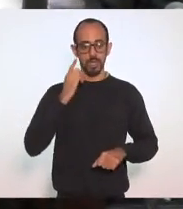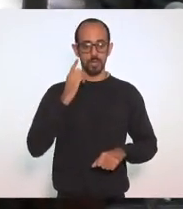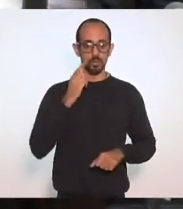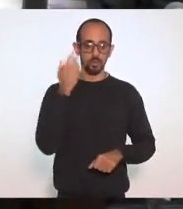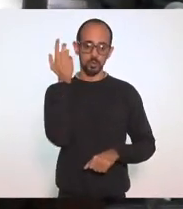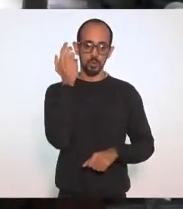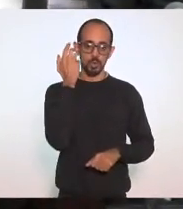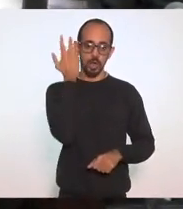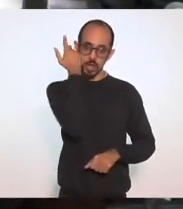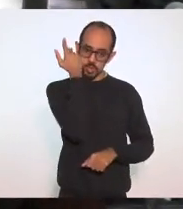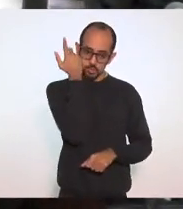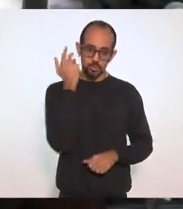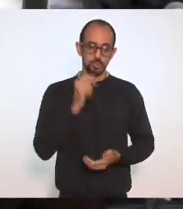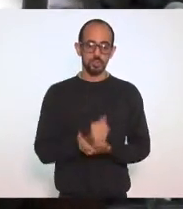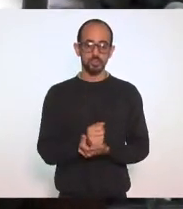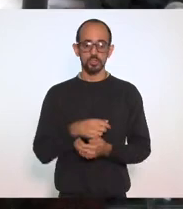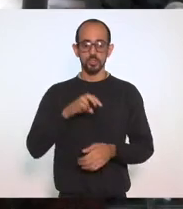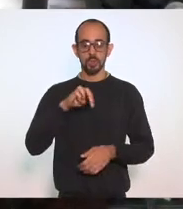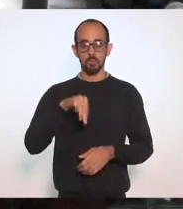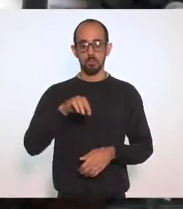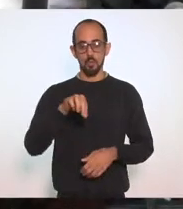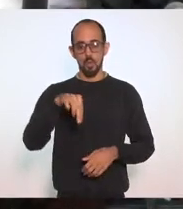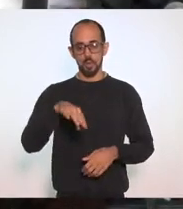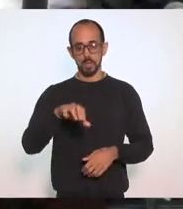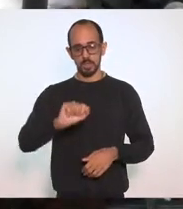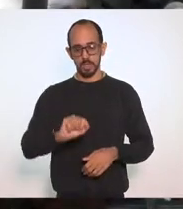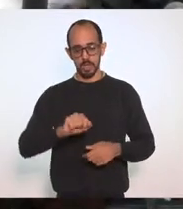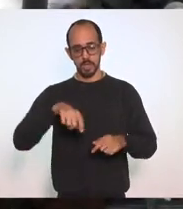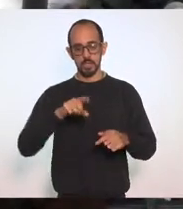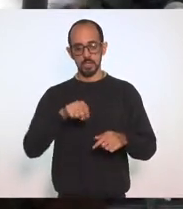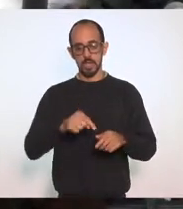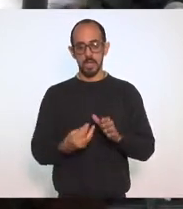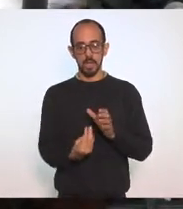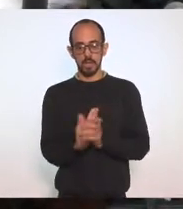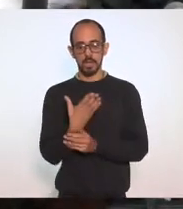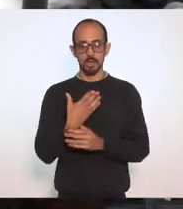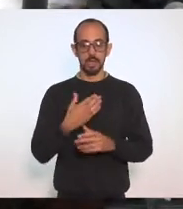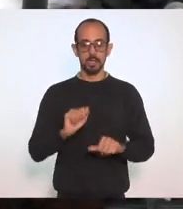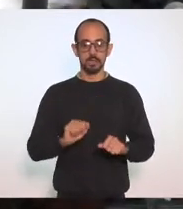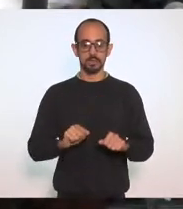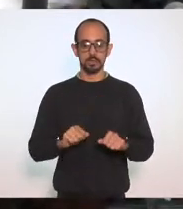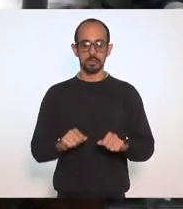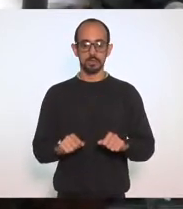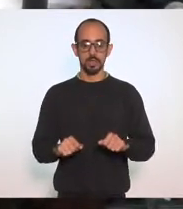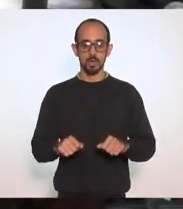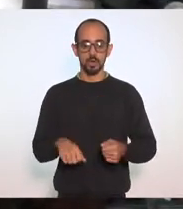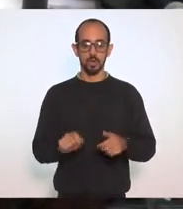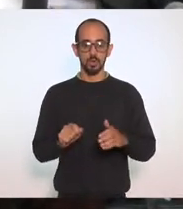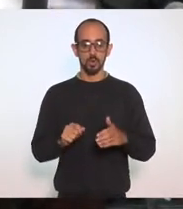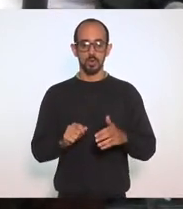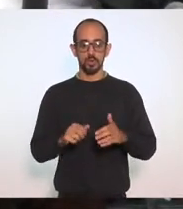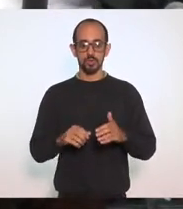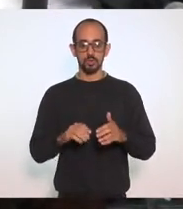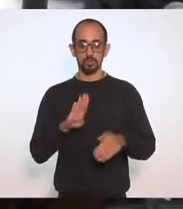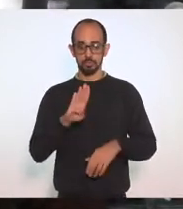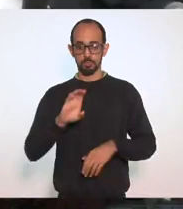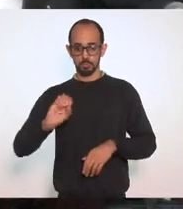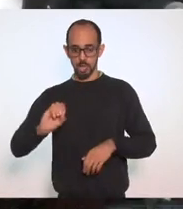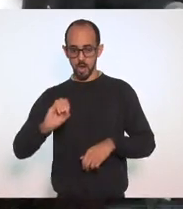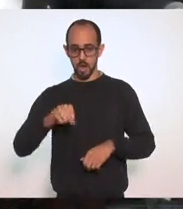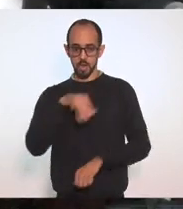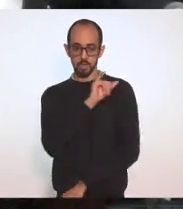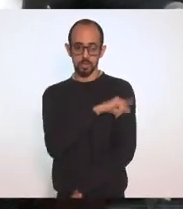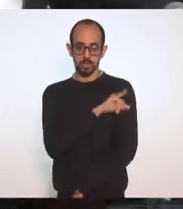Monteiro, Marta Rocha e Mânica Francisco. Dispõe sobre a criação do subtítulo de registro de ocorrência da Polícia Civil do Estado do Rio de Janeiro,